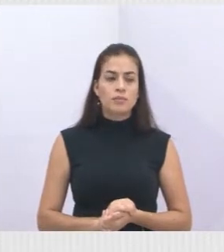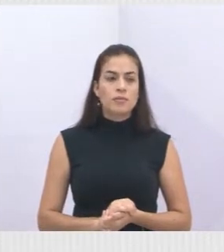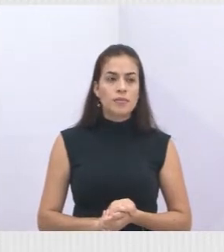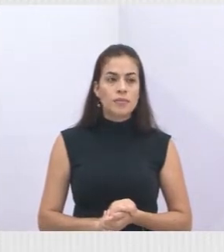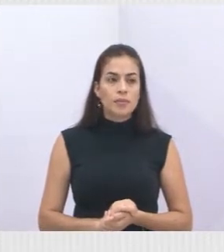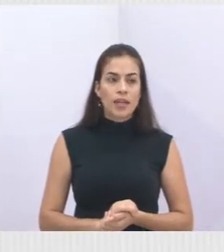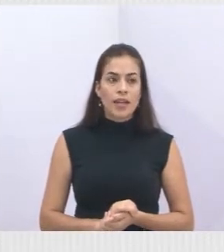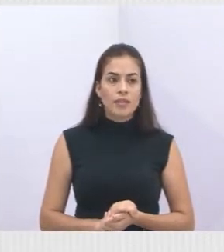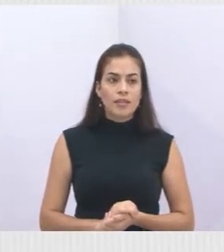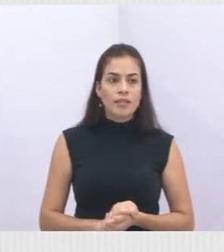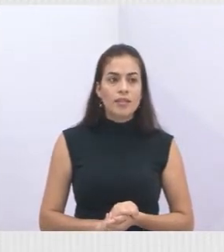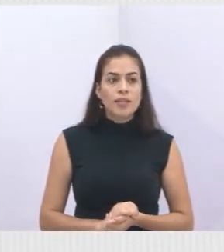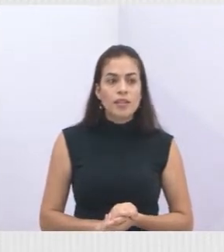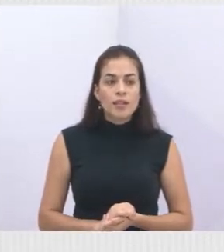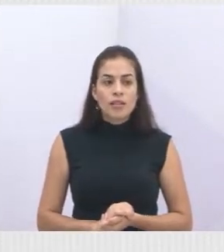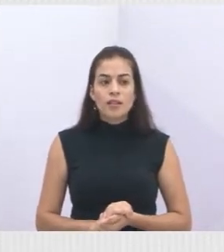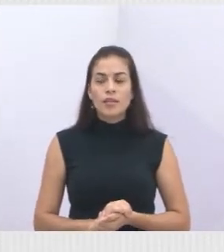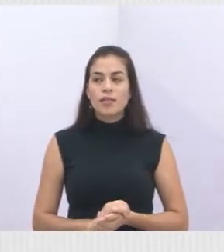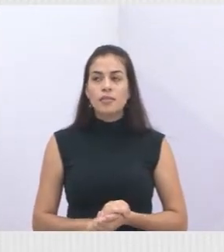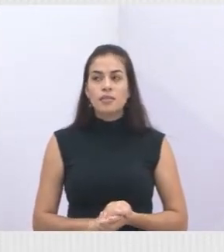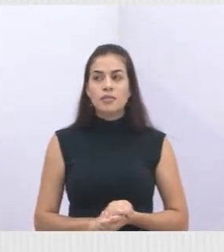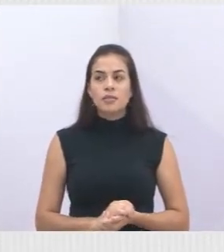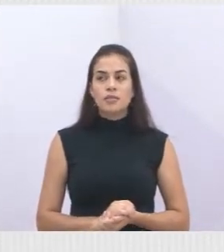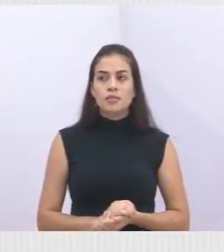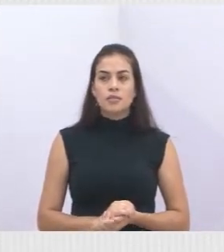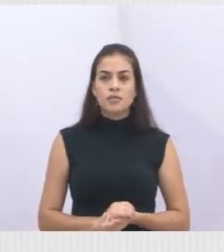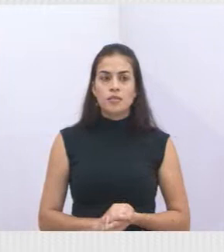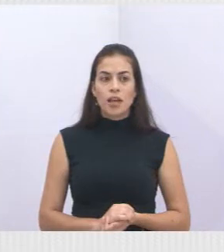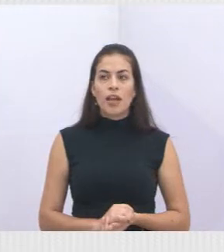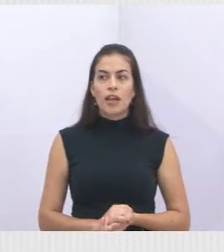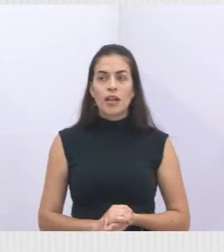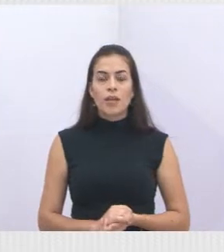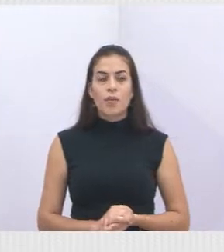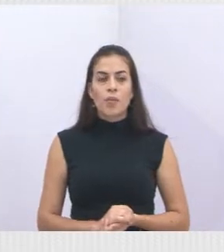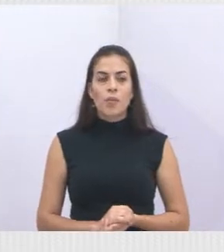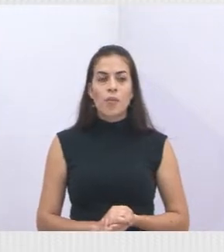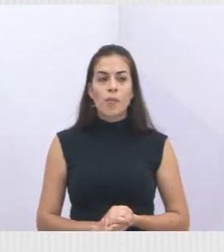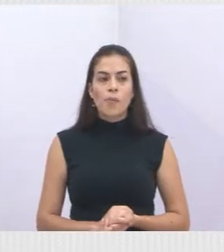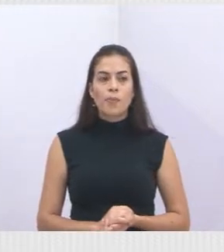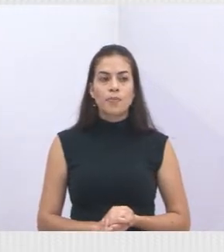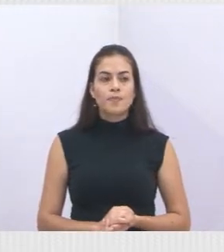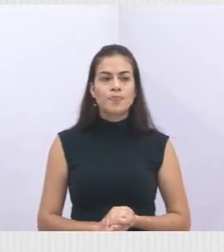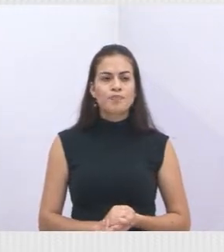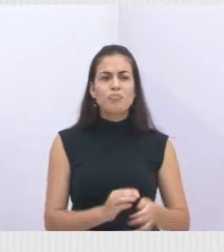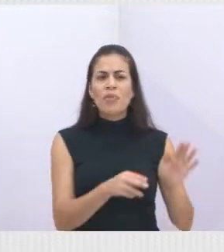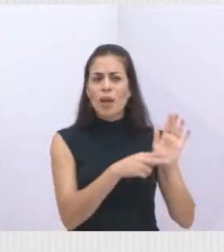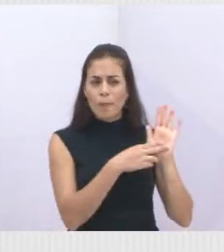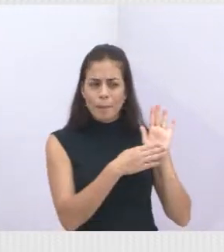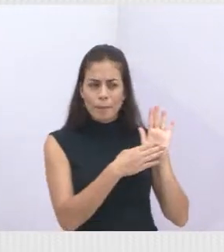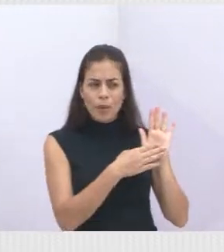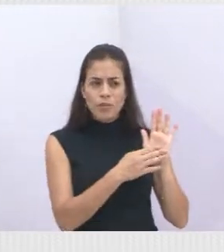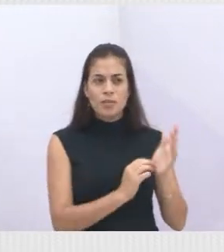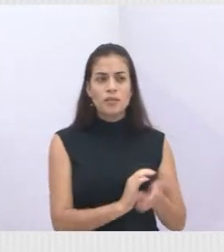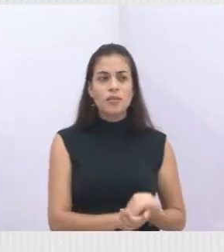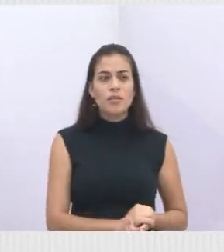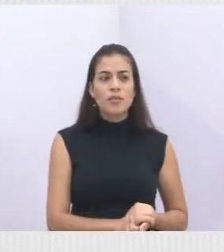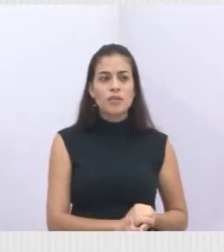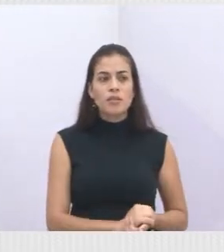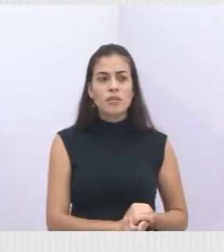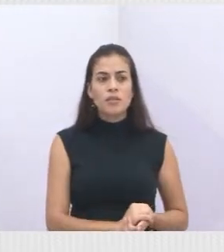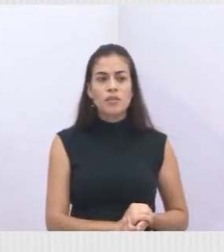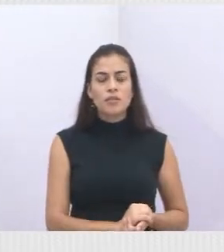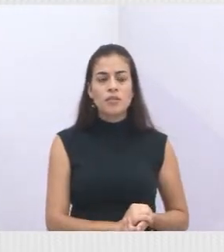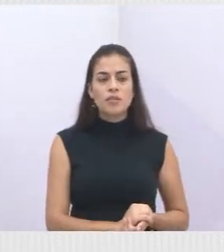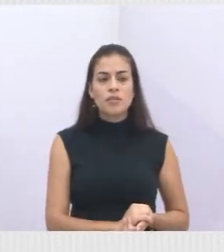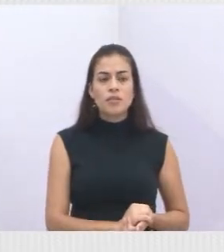slide? Ali está a proposta, que eu já falei um pouquinho aqui